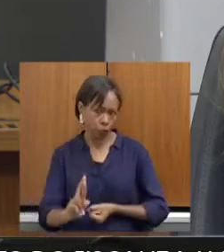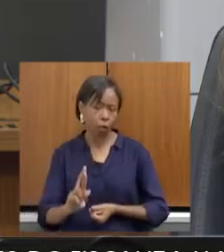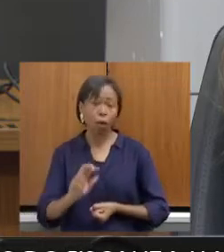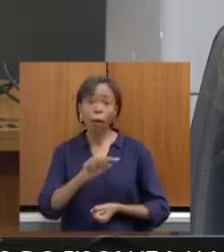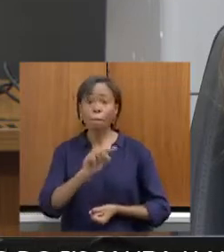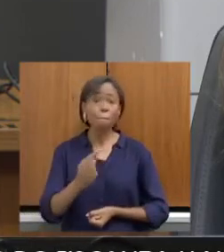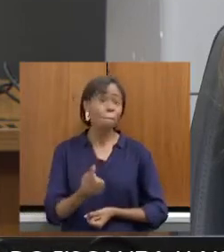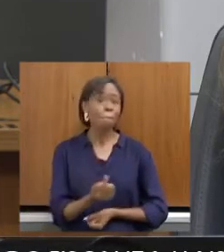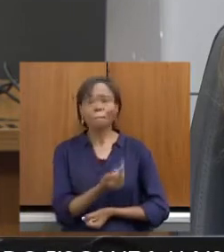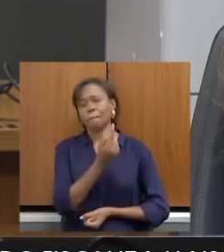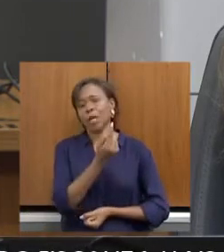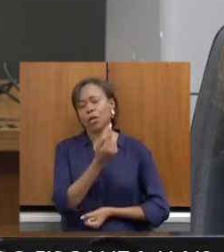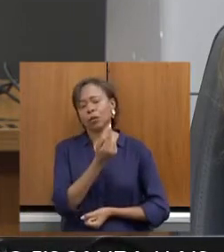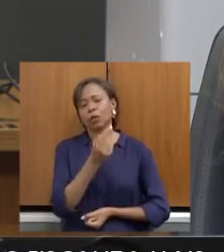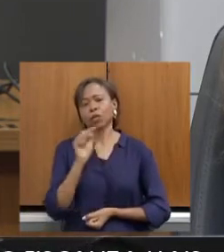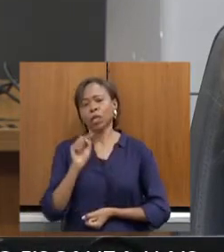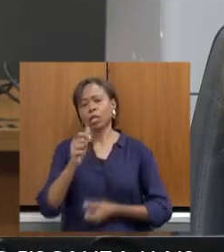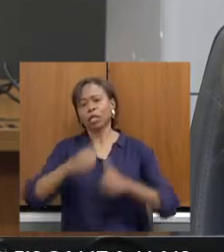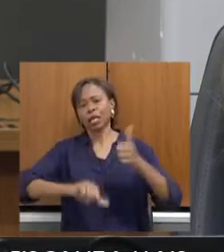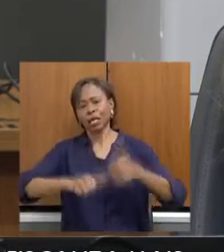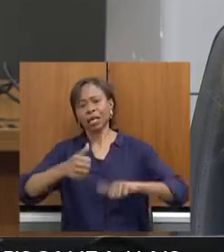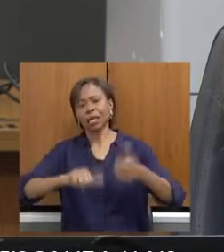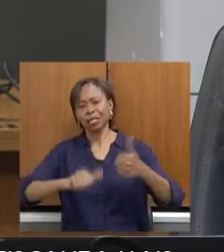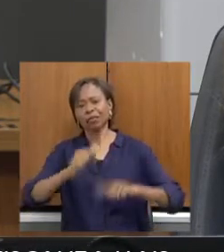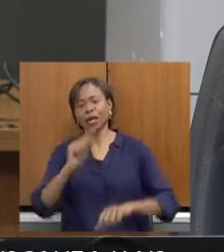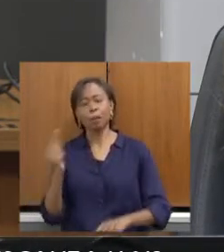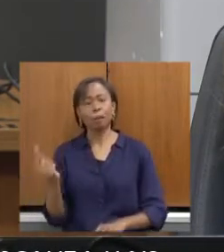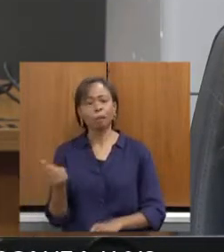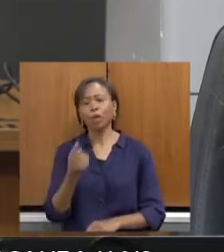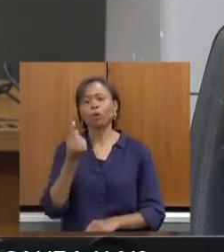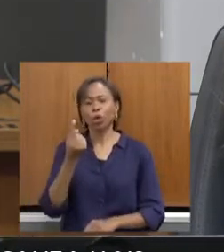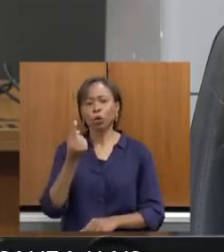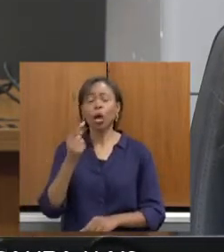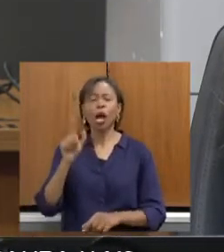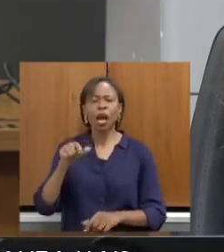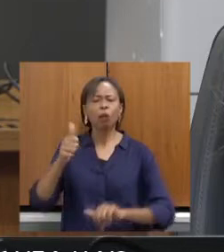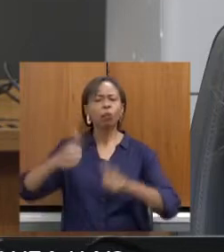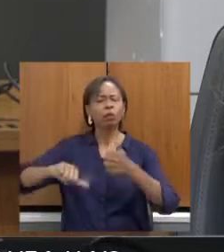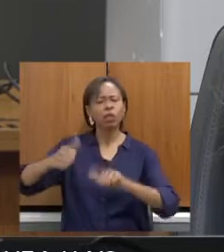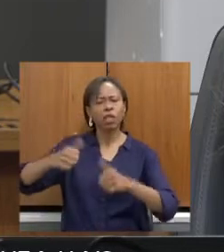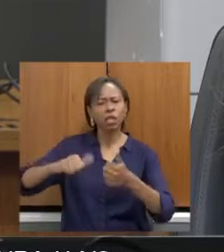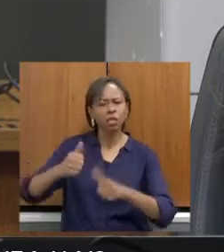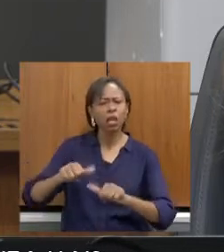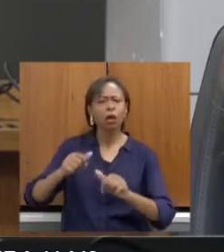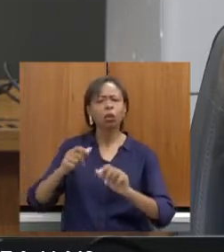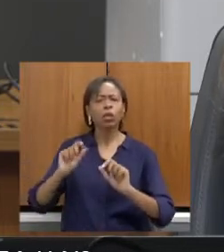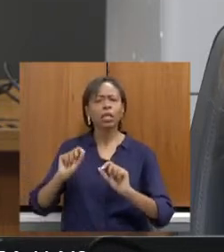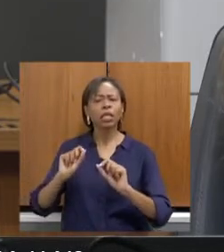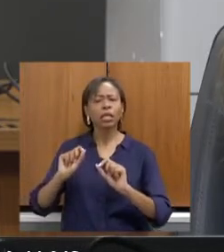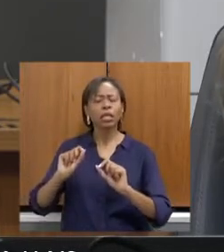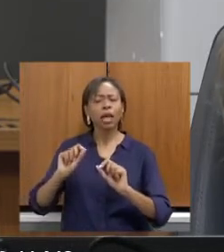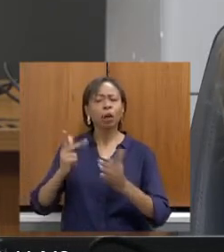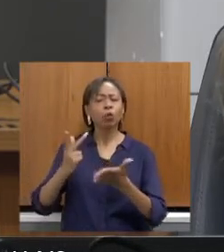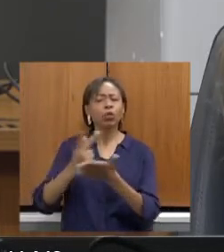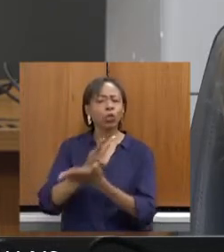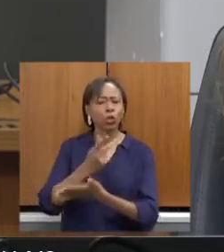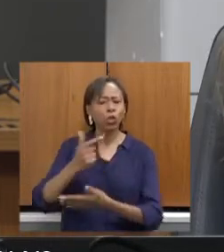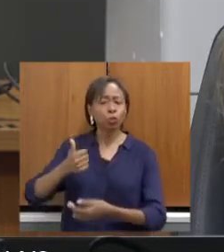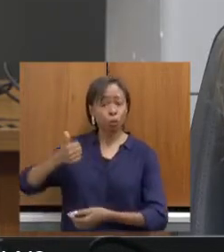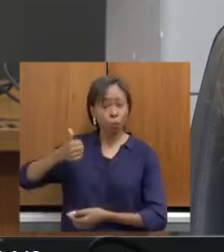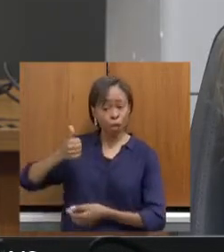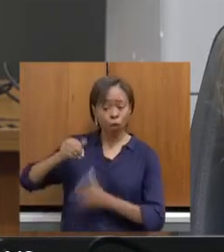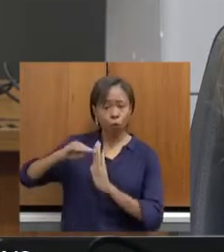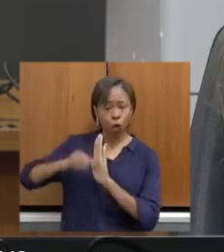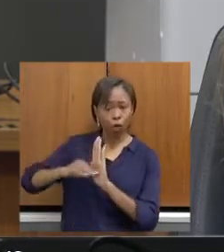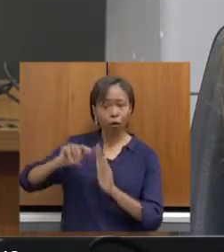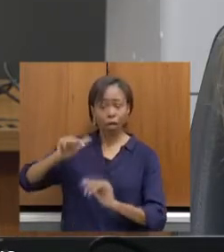categoria da avaliação Ex Post, que é aquela avaliação que acontece após a implementação do programa. Então, foi uma conquista bem significativa